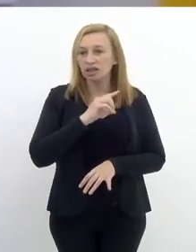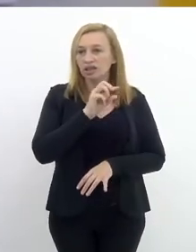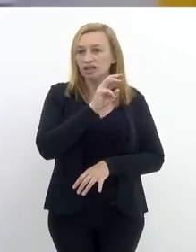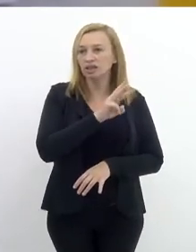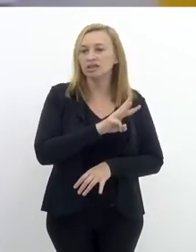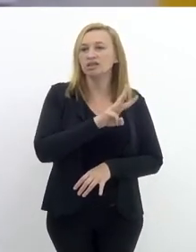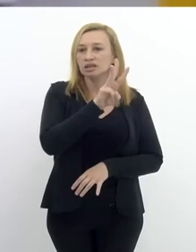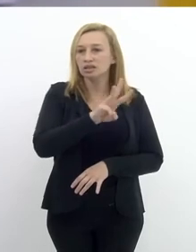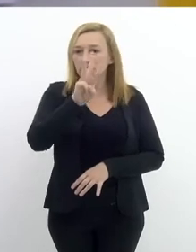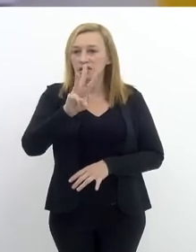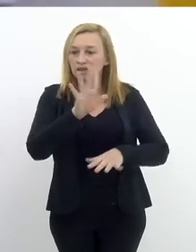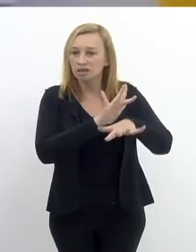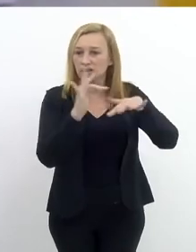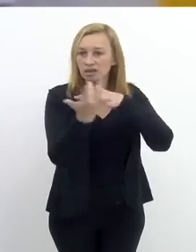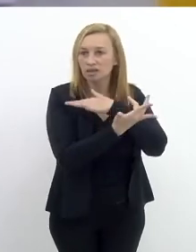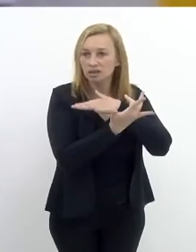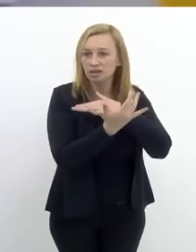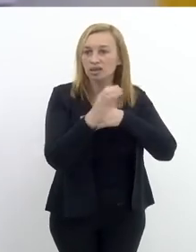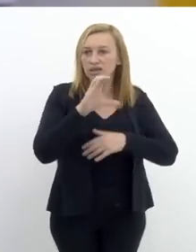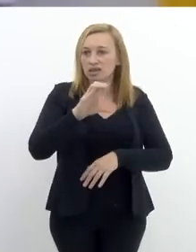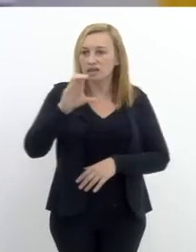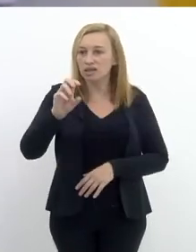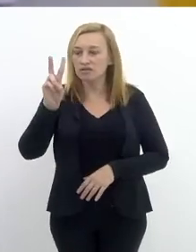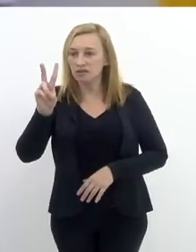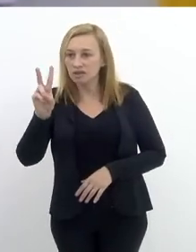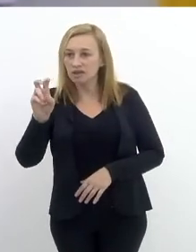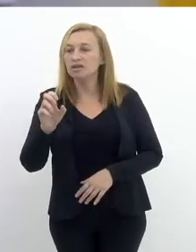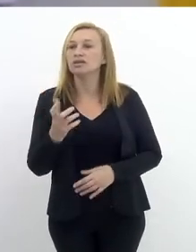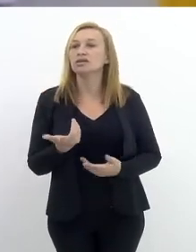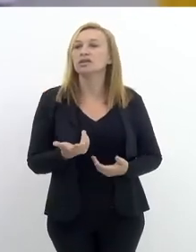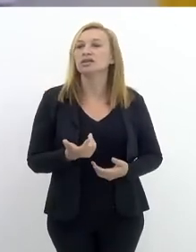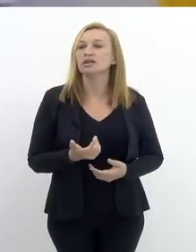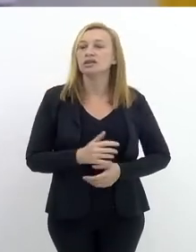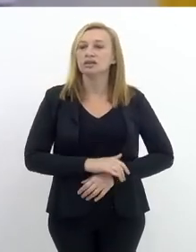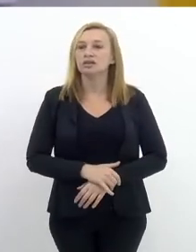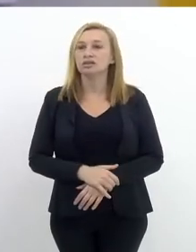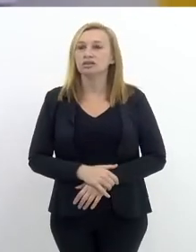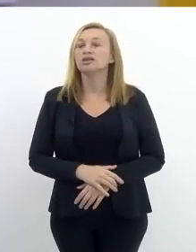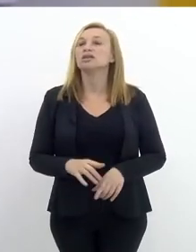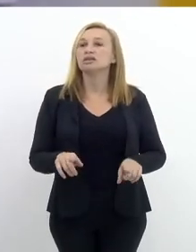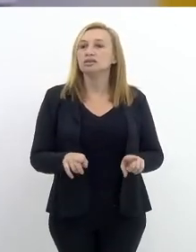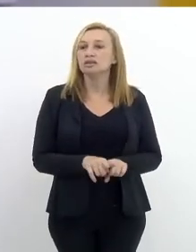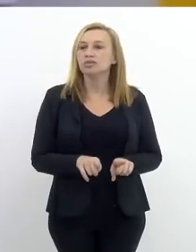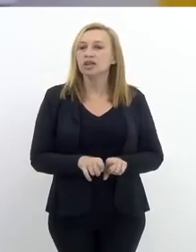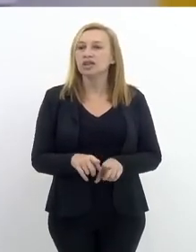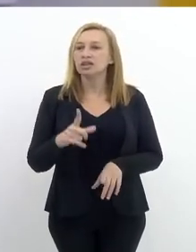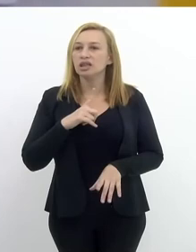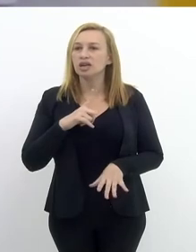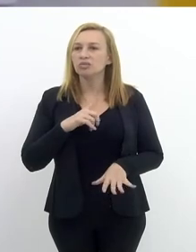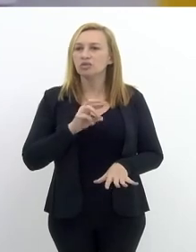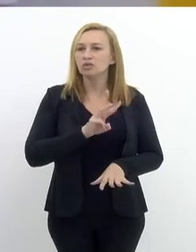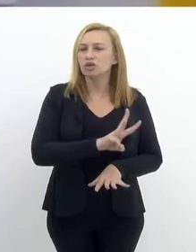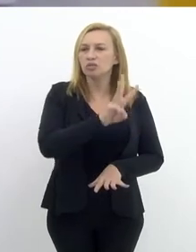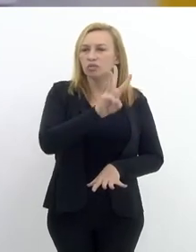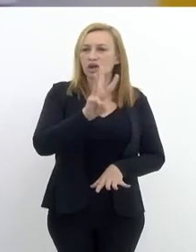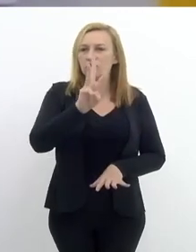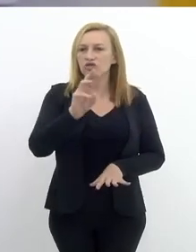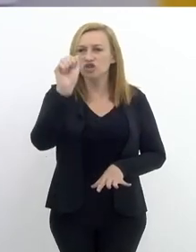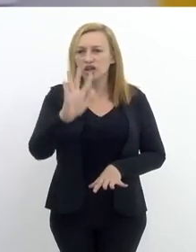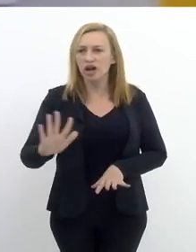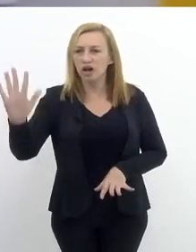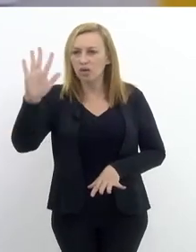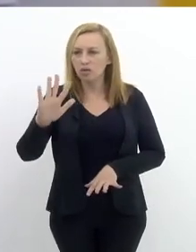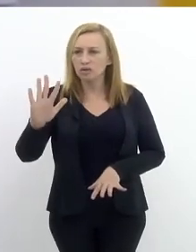esse nome mesmo, o Comitê Internacional da Cruz Vermelha, também nas redes sociais, CICV, em todas as redes sociais. Nós temos